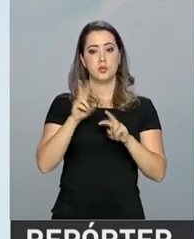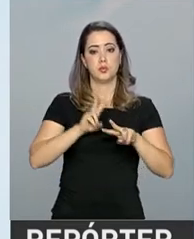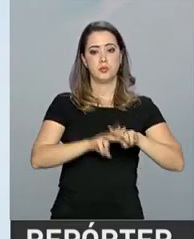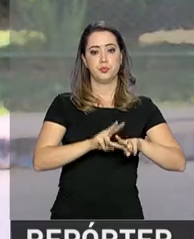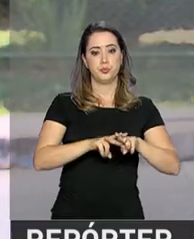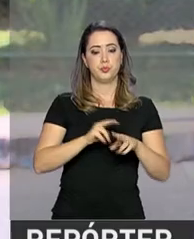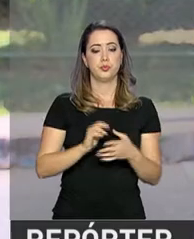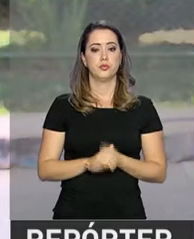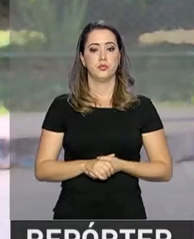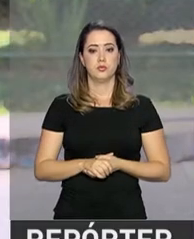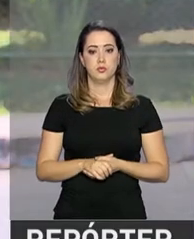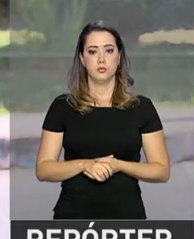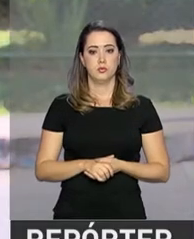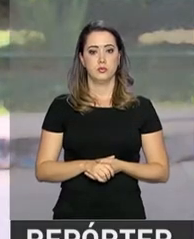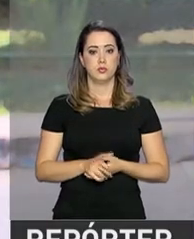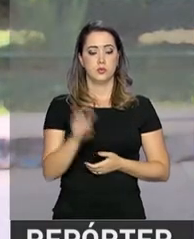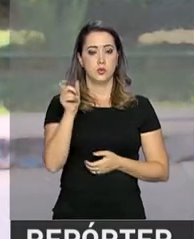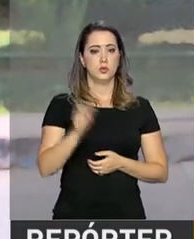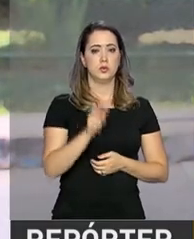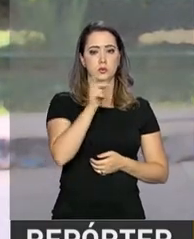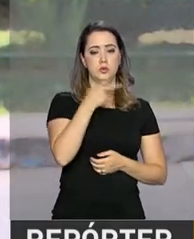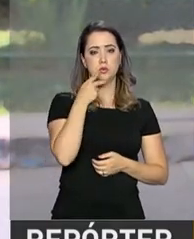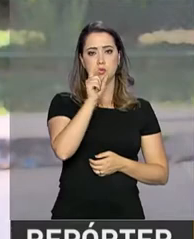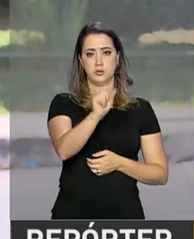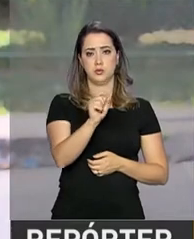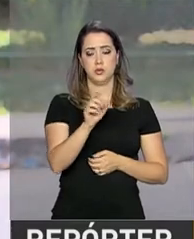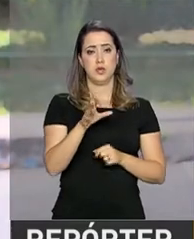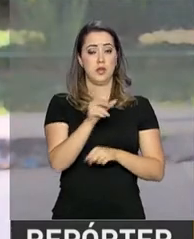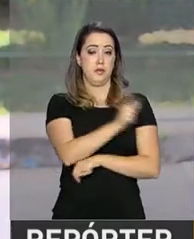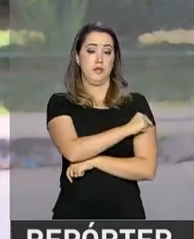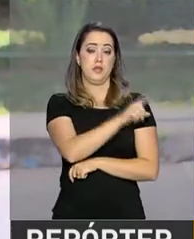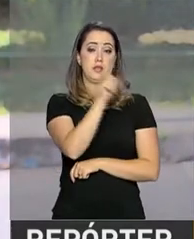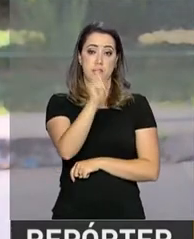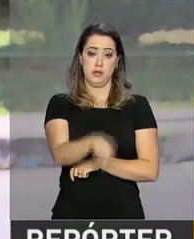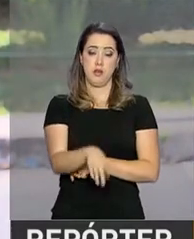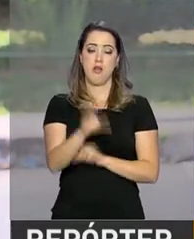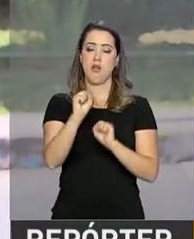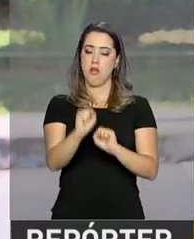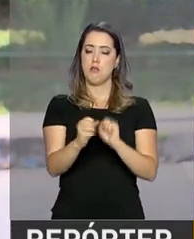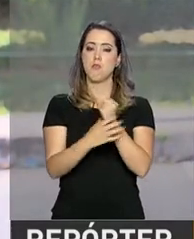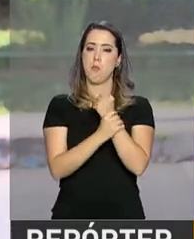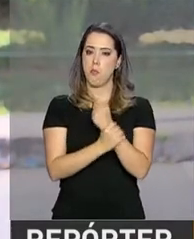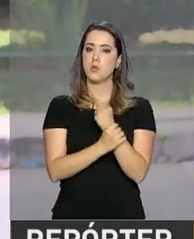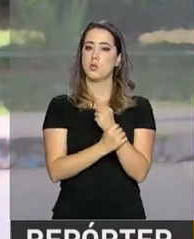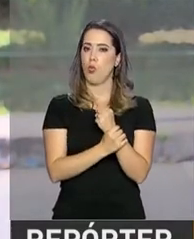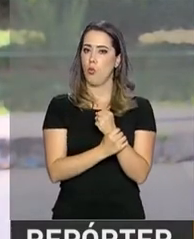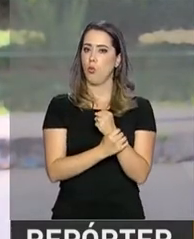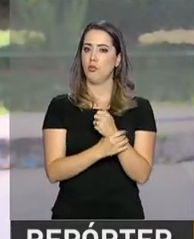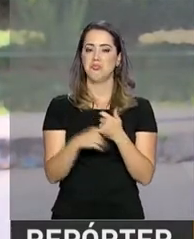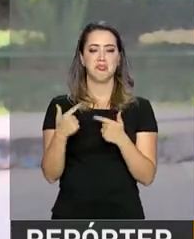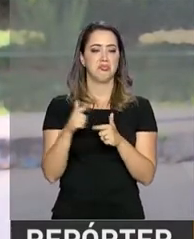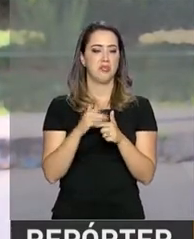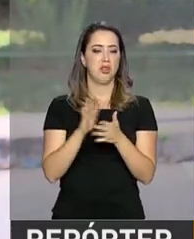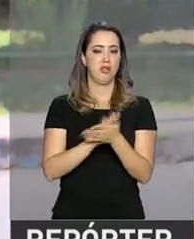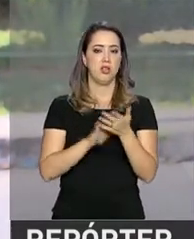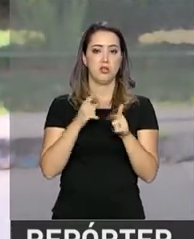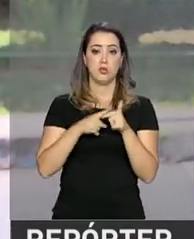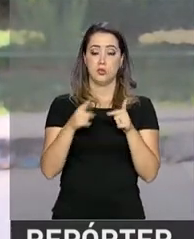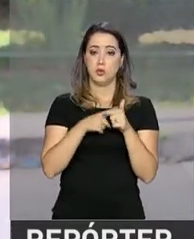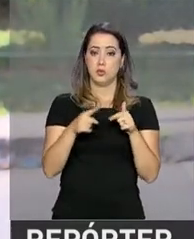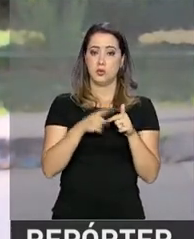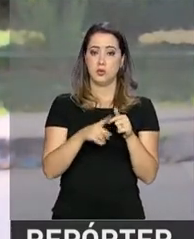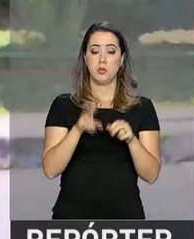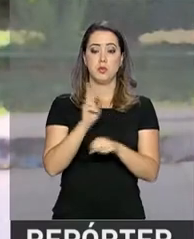liberdade. Segundo especialistas, a vacina contra a gripe é segura e protege contra os três subtipos do